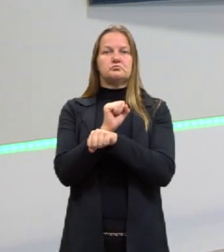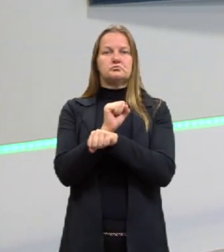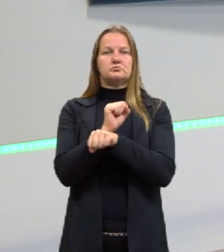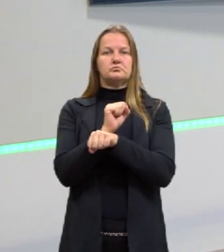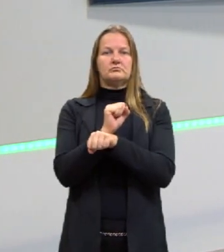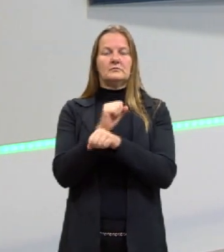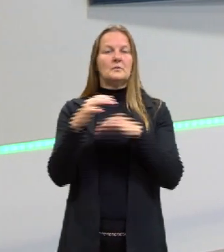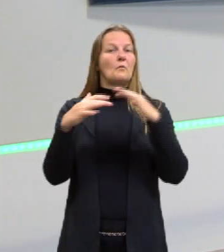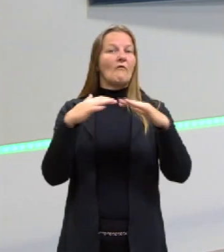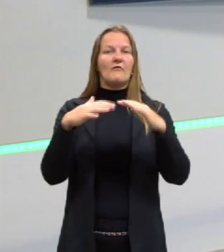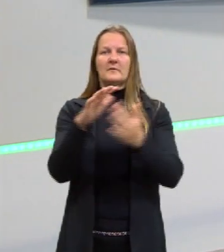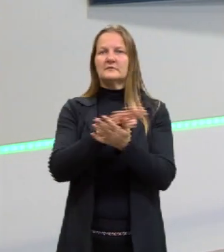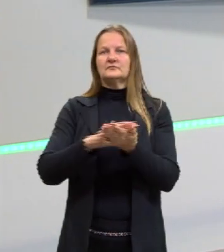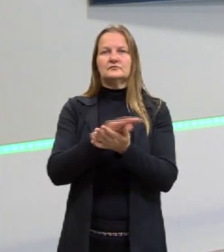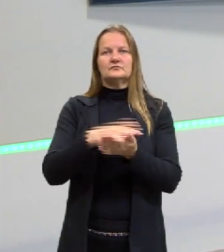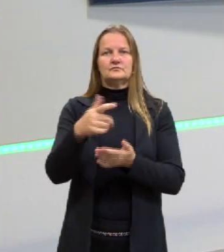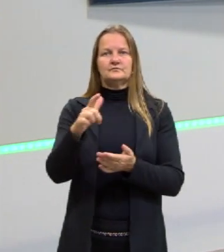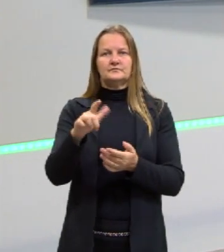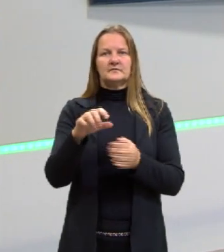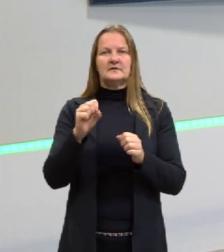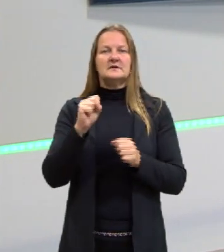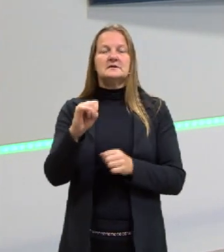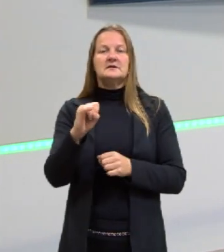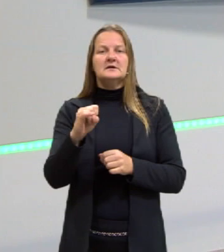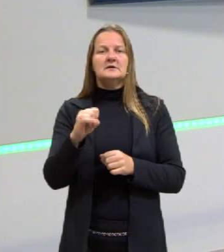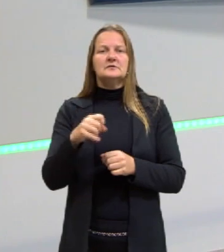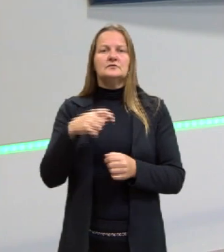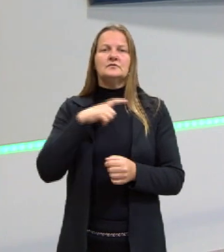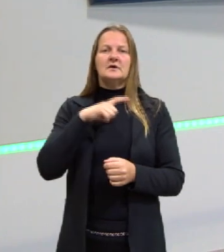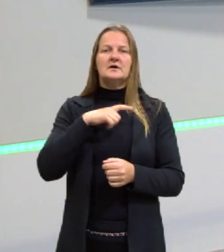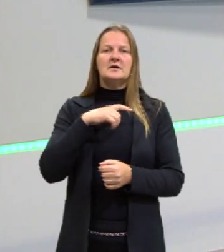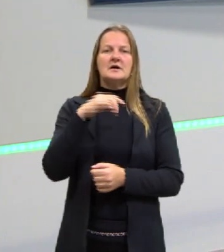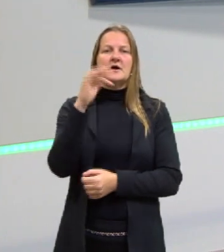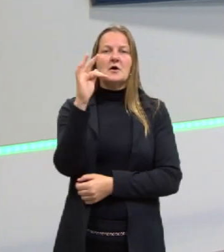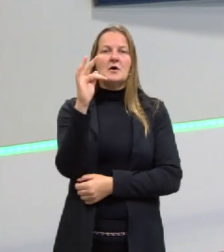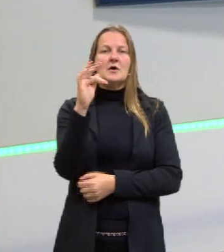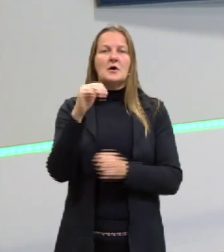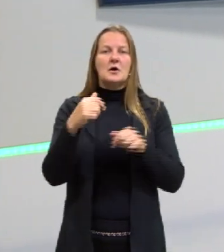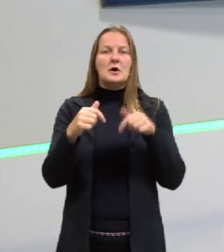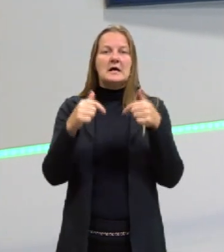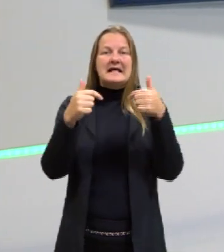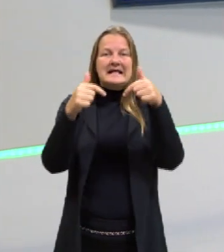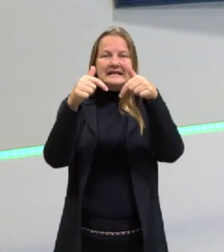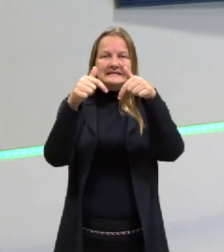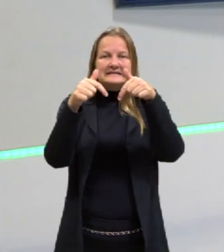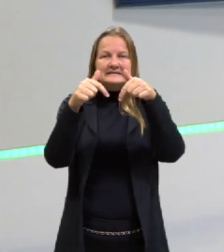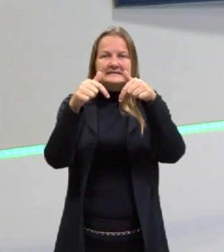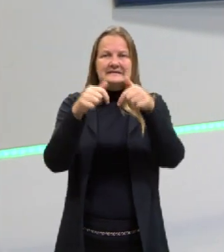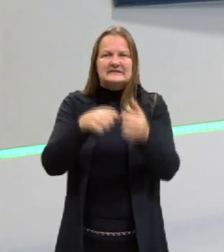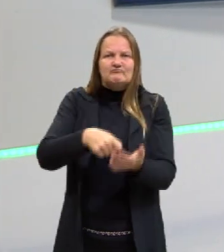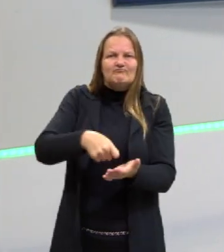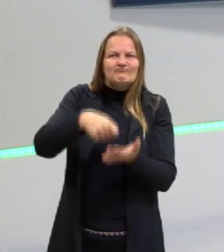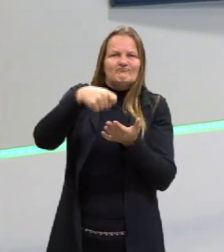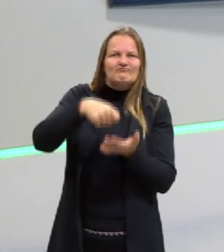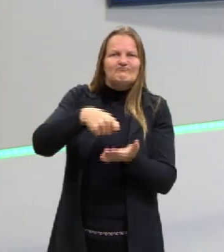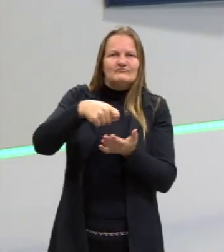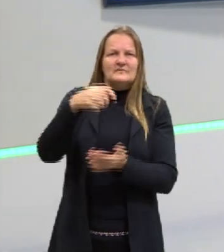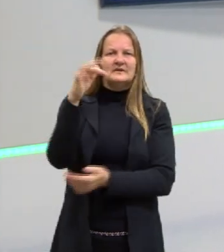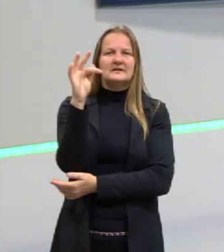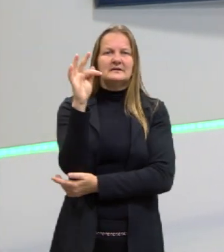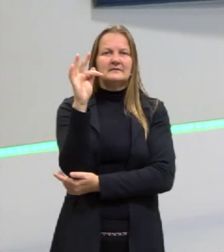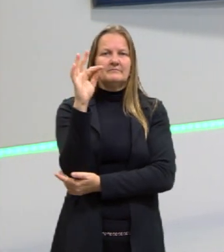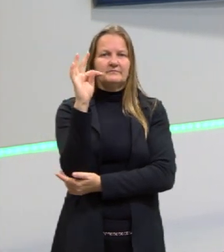não está se movendo. Agora, quando a gente fala em trabalho, necessariamente tem que haver movimento. Então, eu não consigo, pessoal,